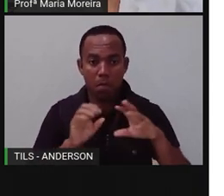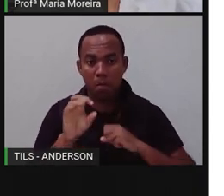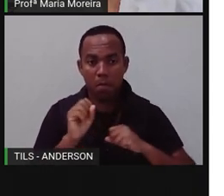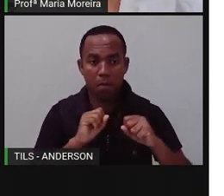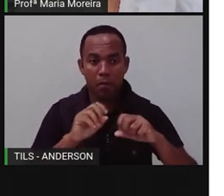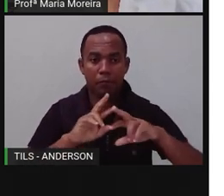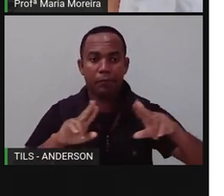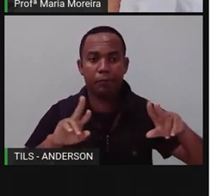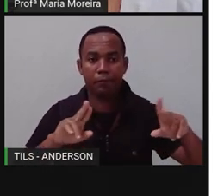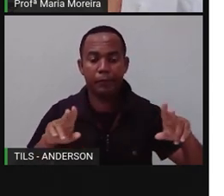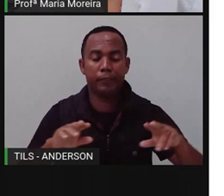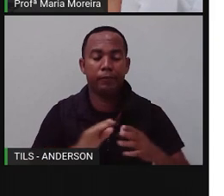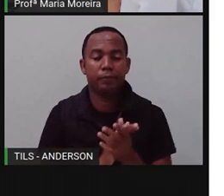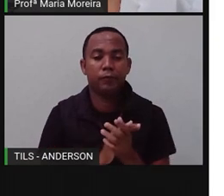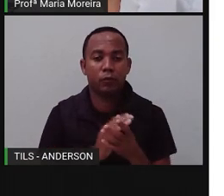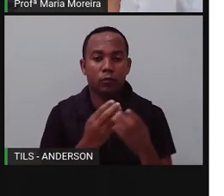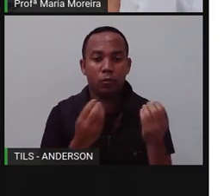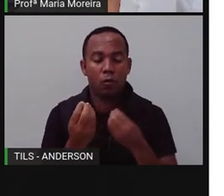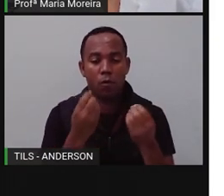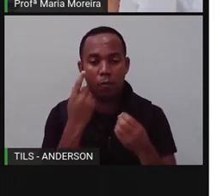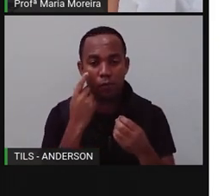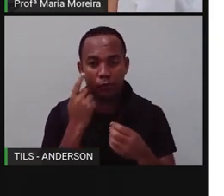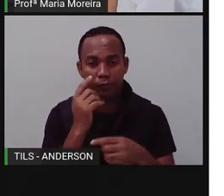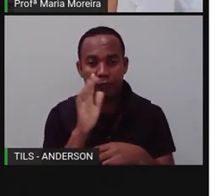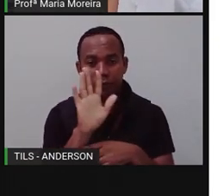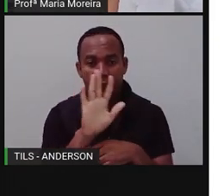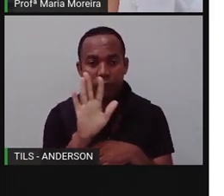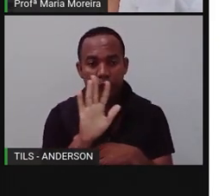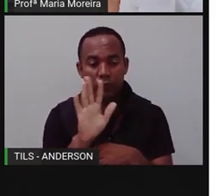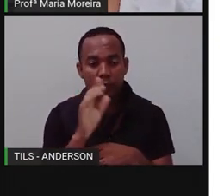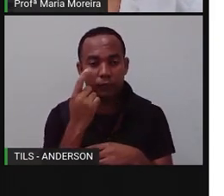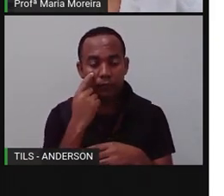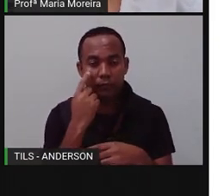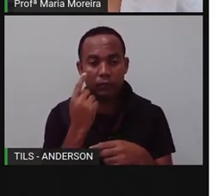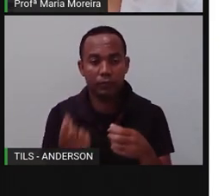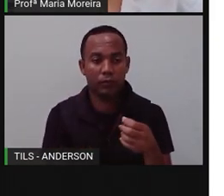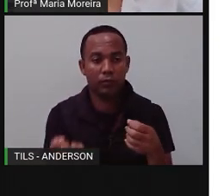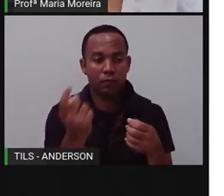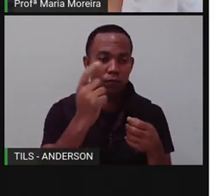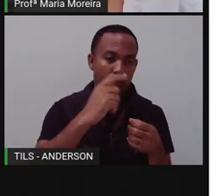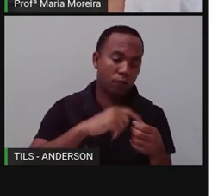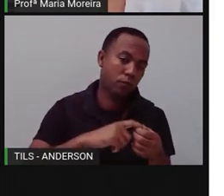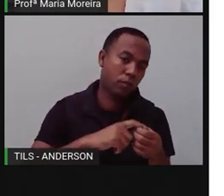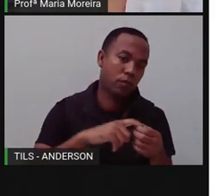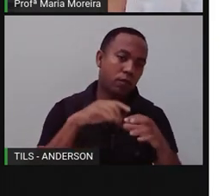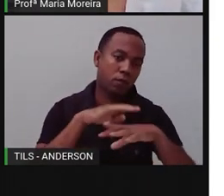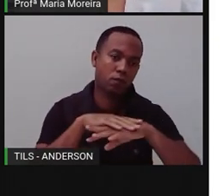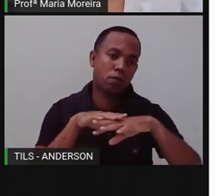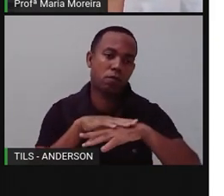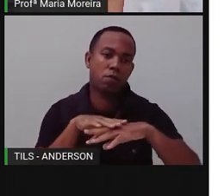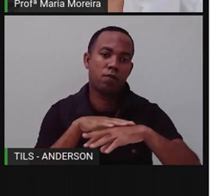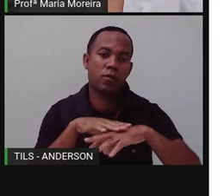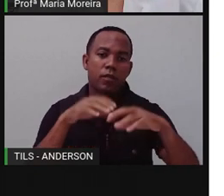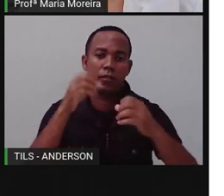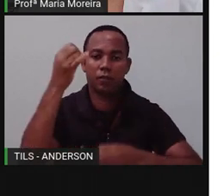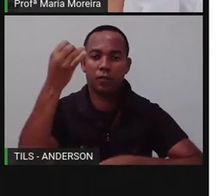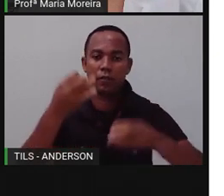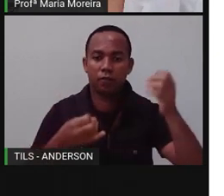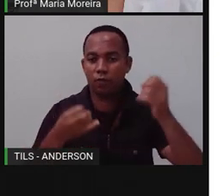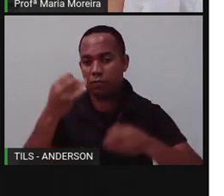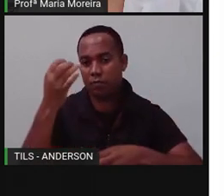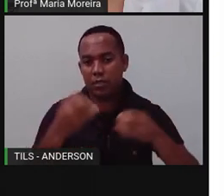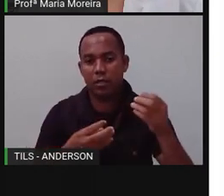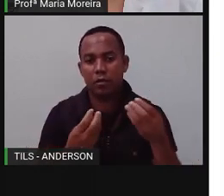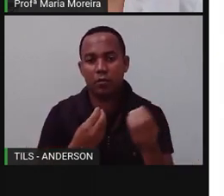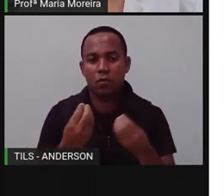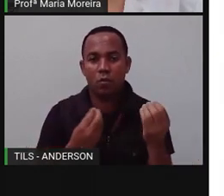doenças, certo? Vamos assistir o vídeo. Quando a gente volta, a gente vai conversar sobre este senhor aí,